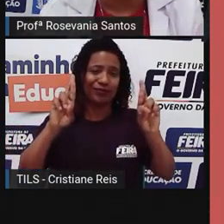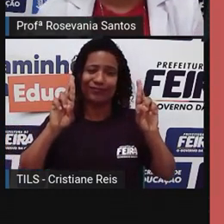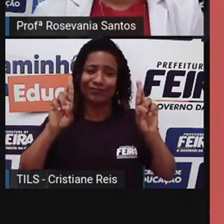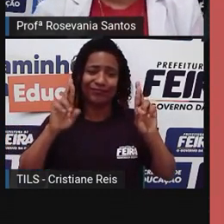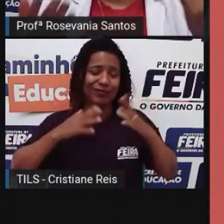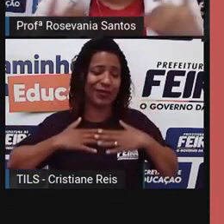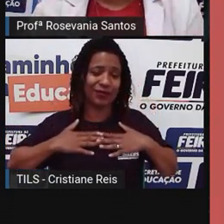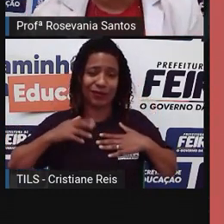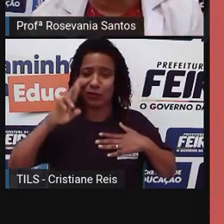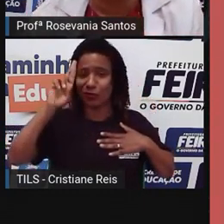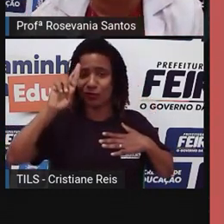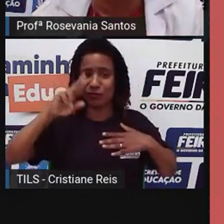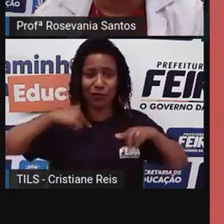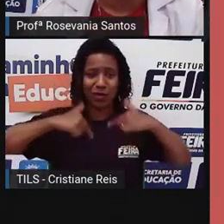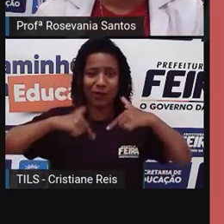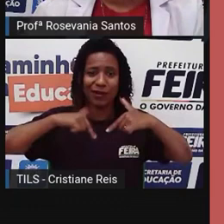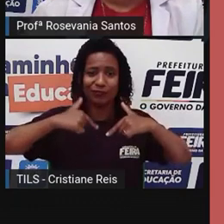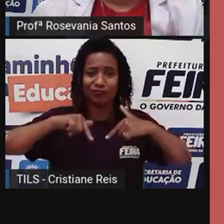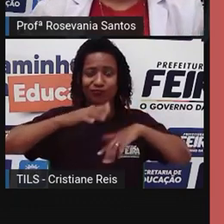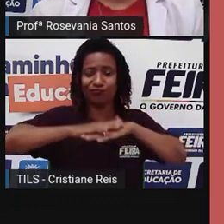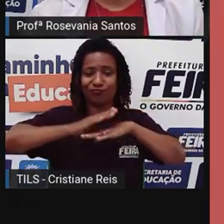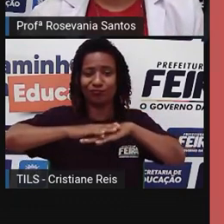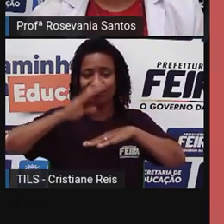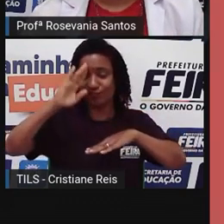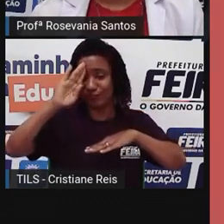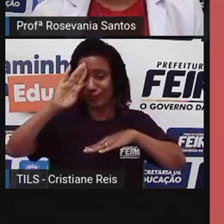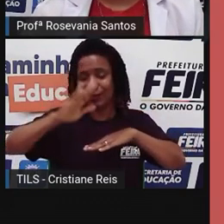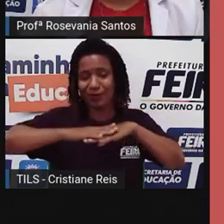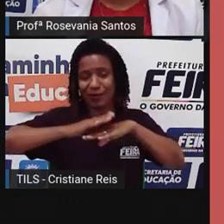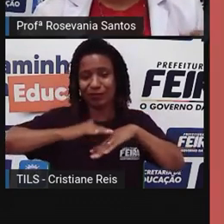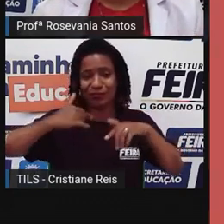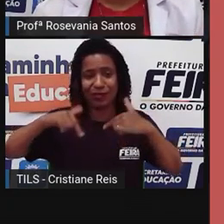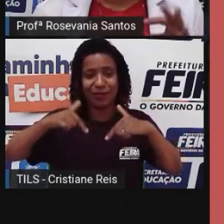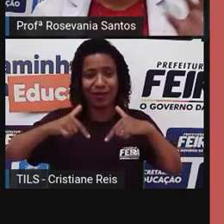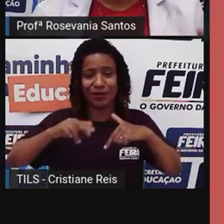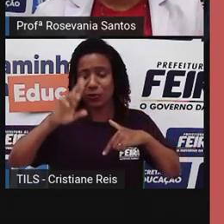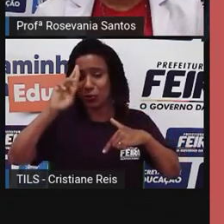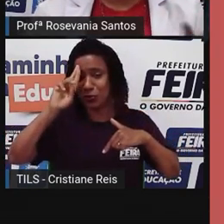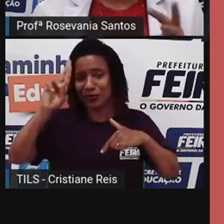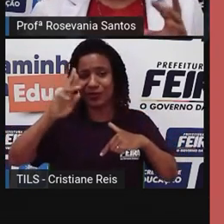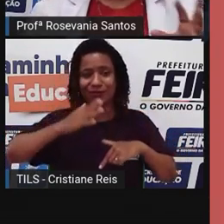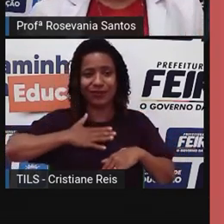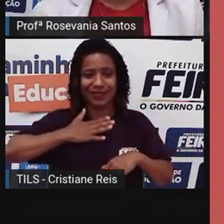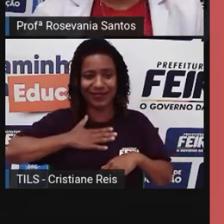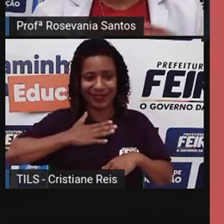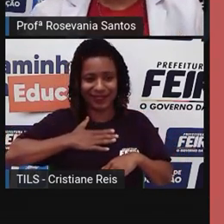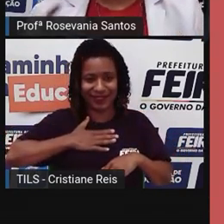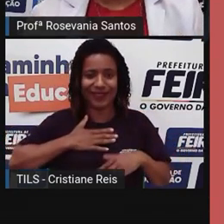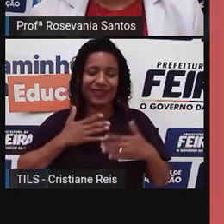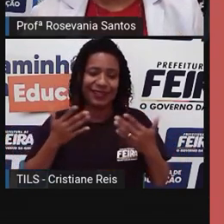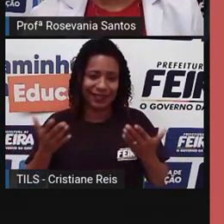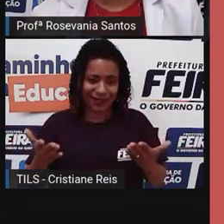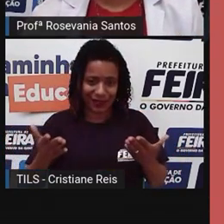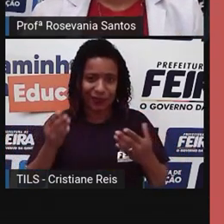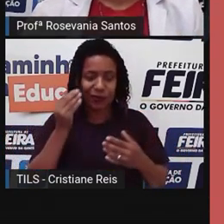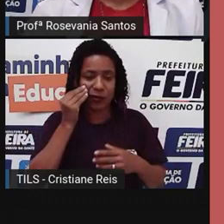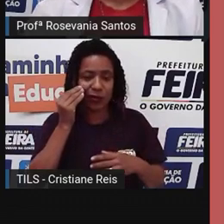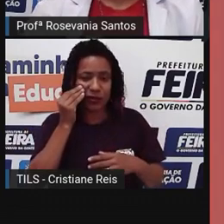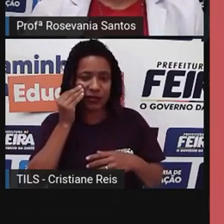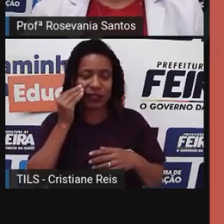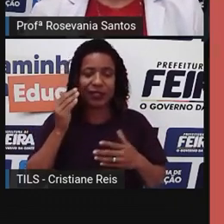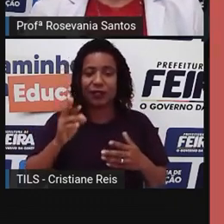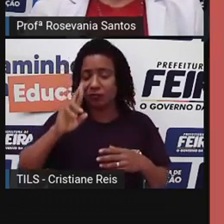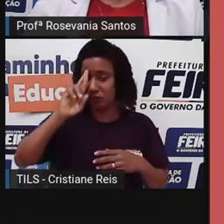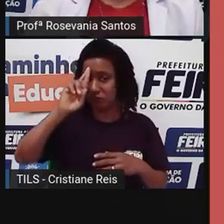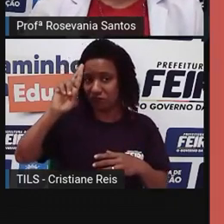negócio e também é o principal funcionário desse negócio. então essas relações hoje a gente já não divide tanto, né, desse